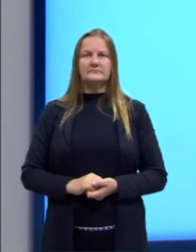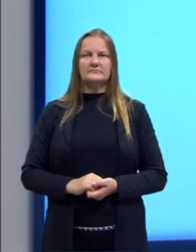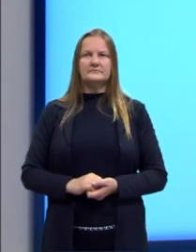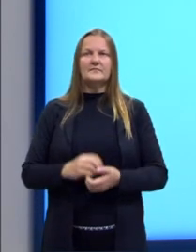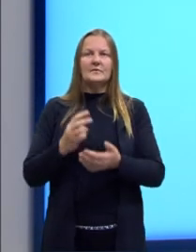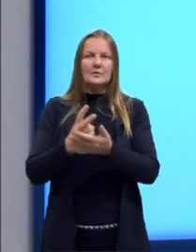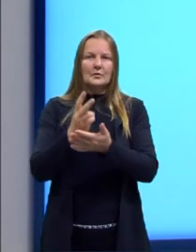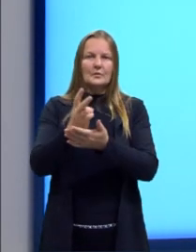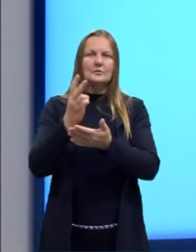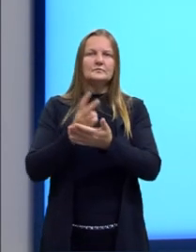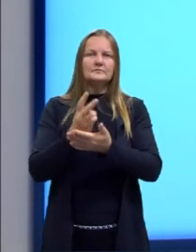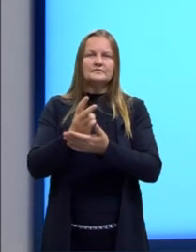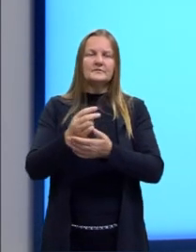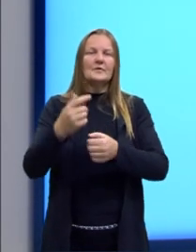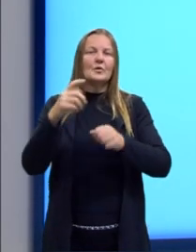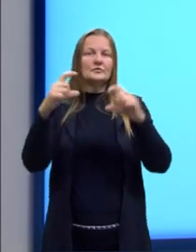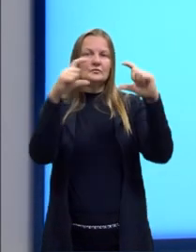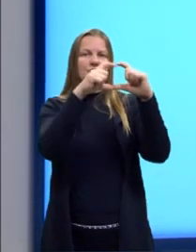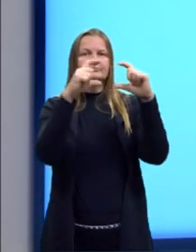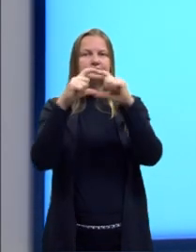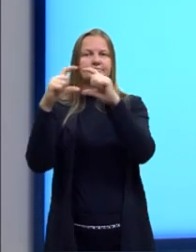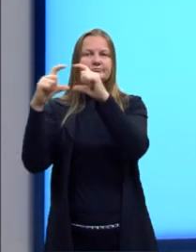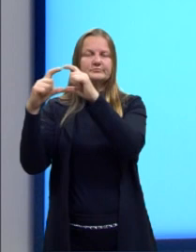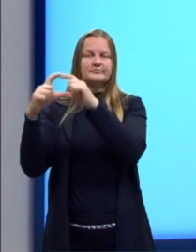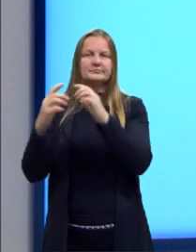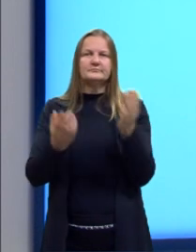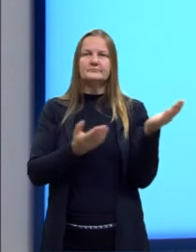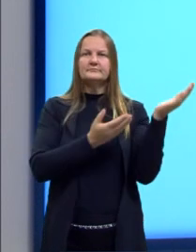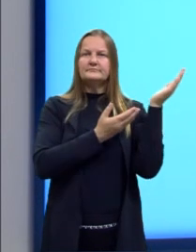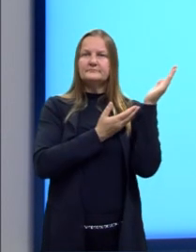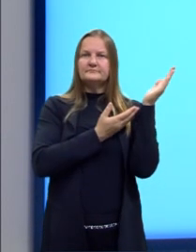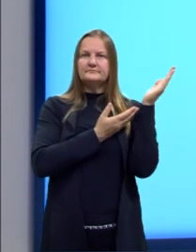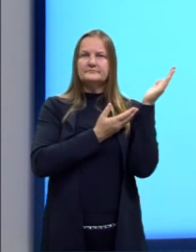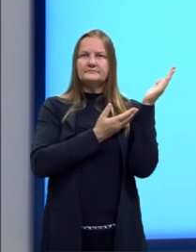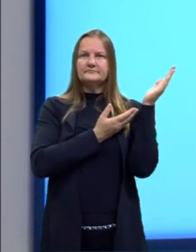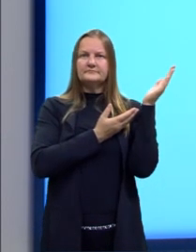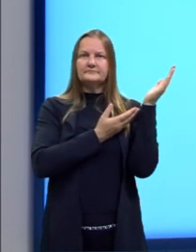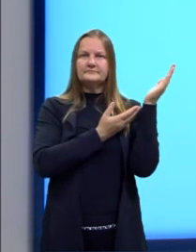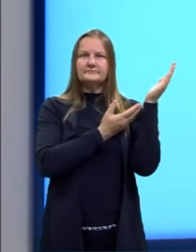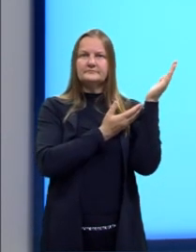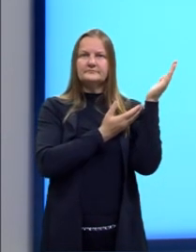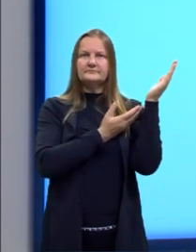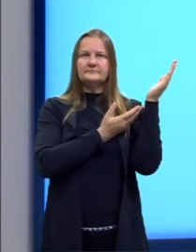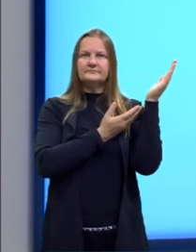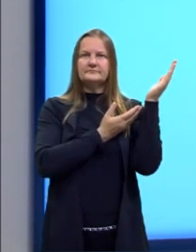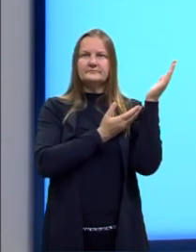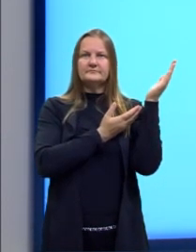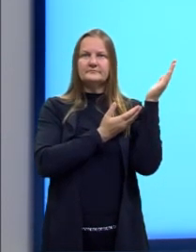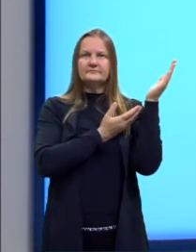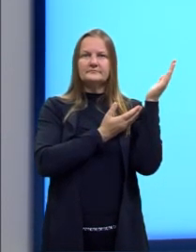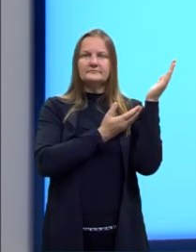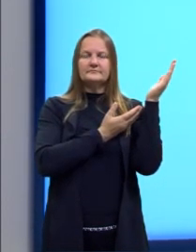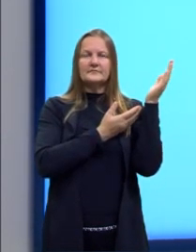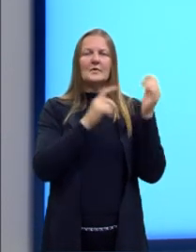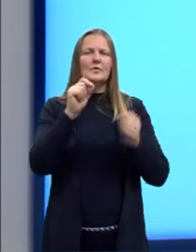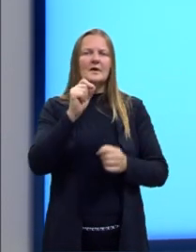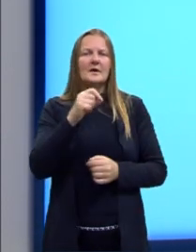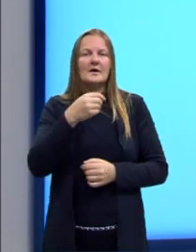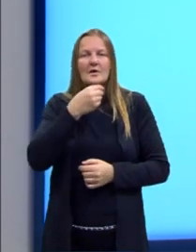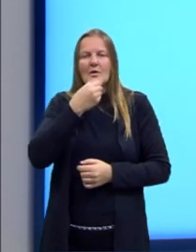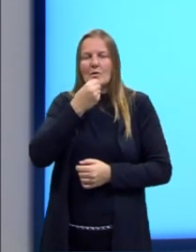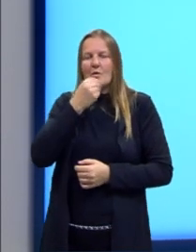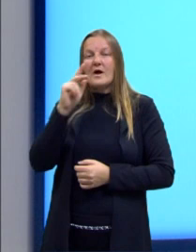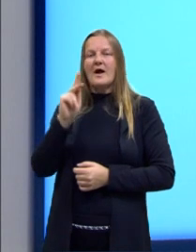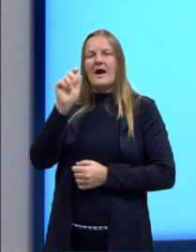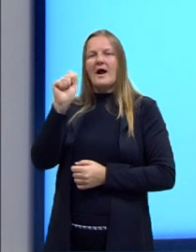continuando. Mais uma tirinha. Agora essa tirinha do Calvin. O que o Calvin diz para a mãe? Olha aqui, no